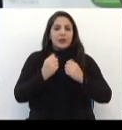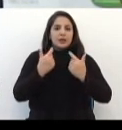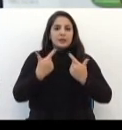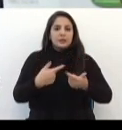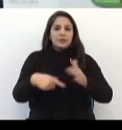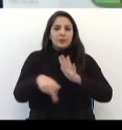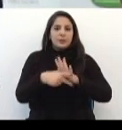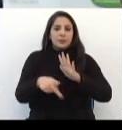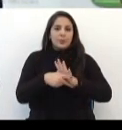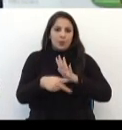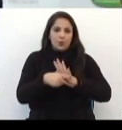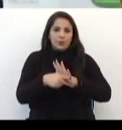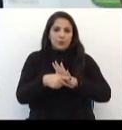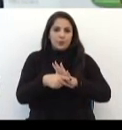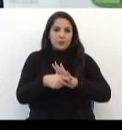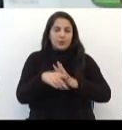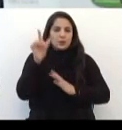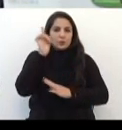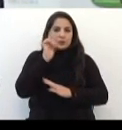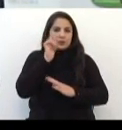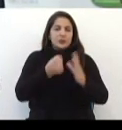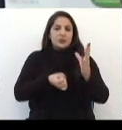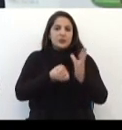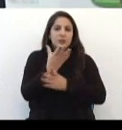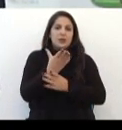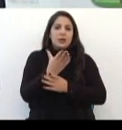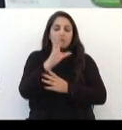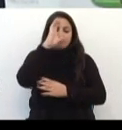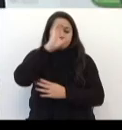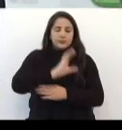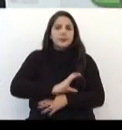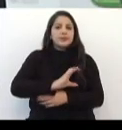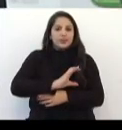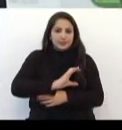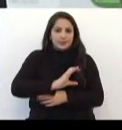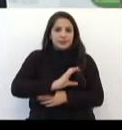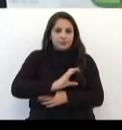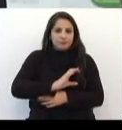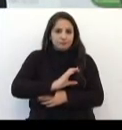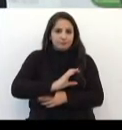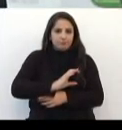efetivas Para formar o cidadão Como cidadão de bem